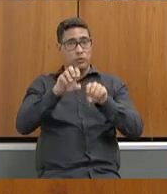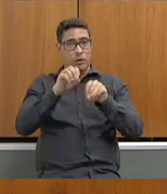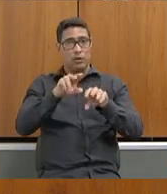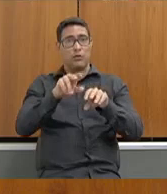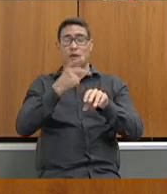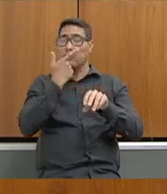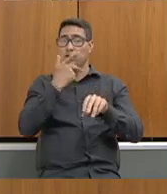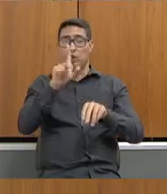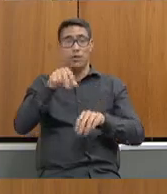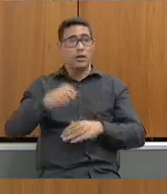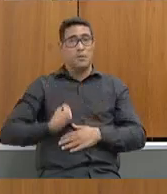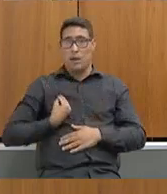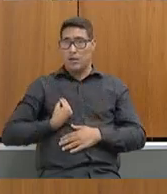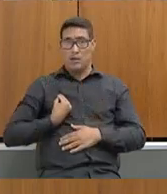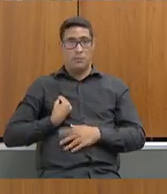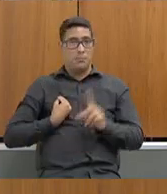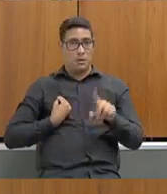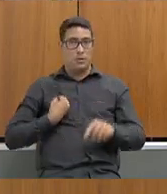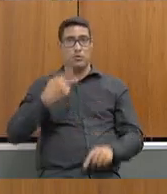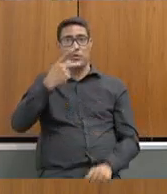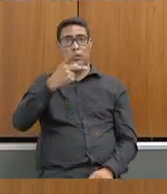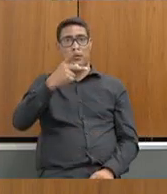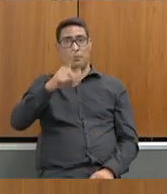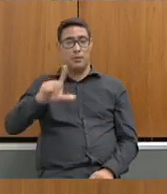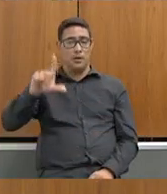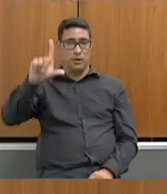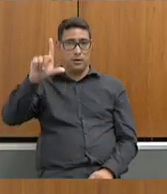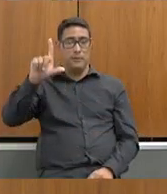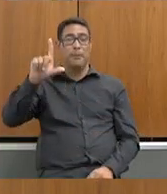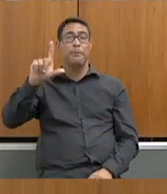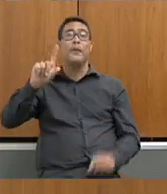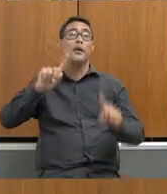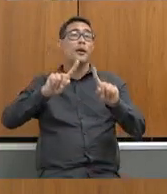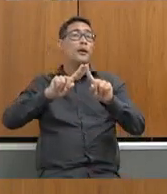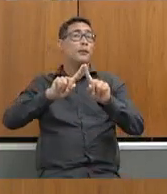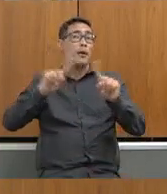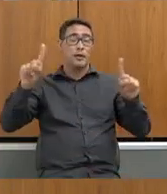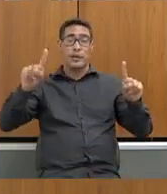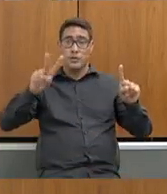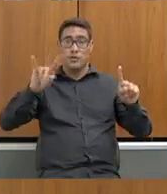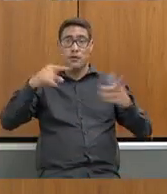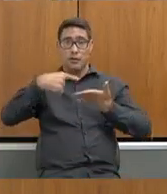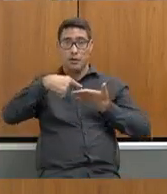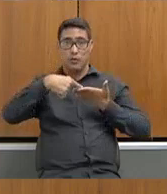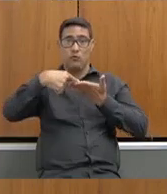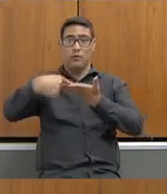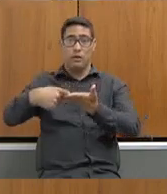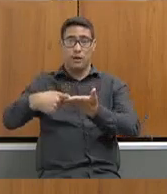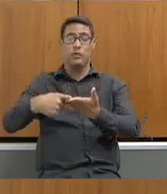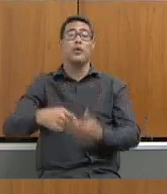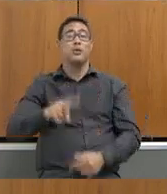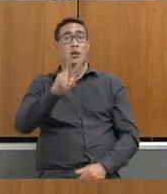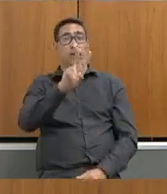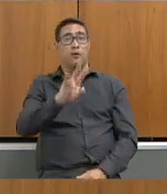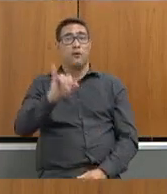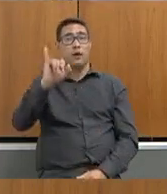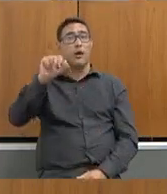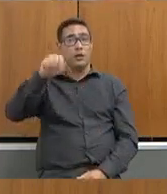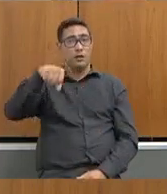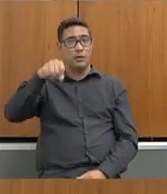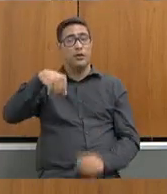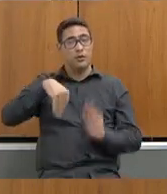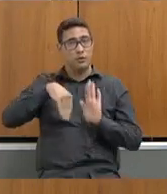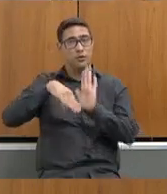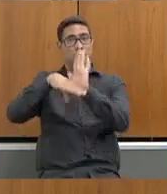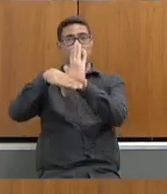está participando dessa PL. E assim que formos provocados, iremos, sim, contribuir e